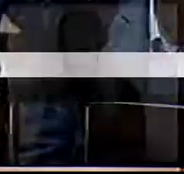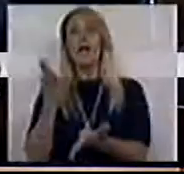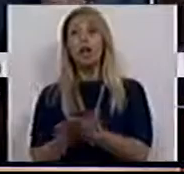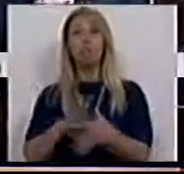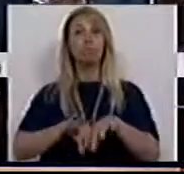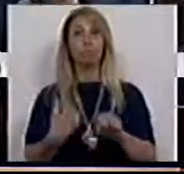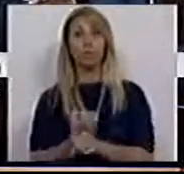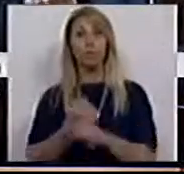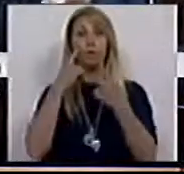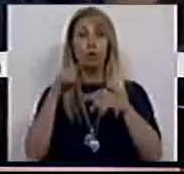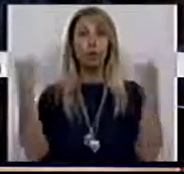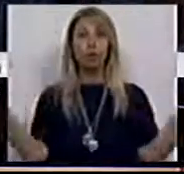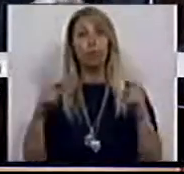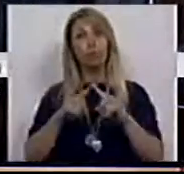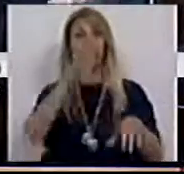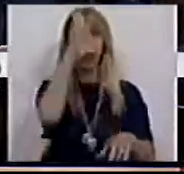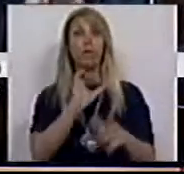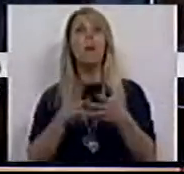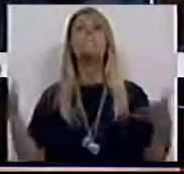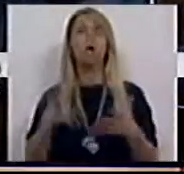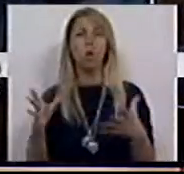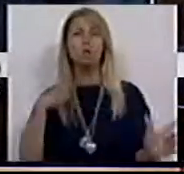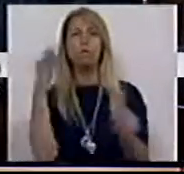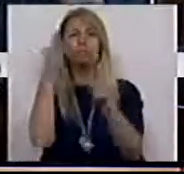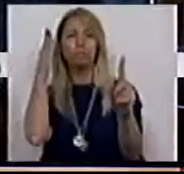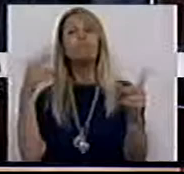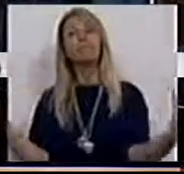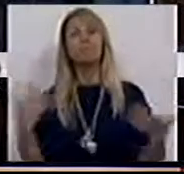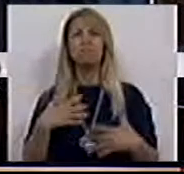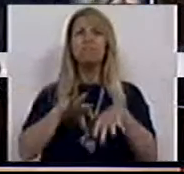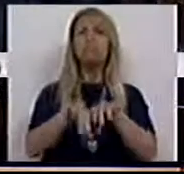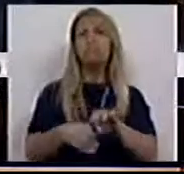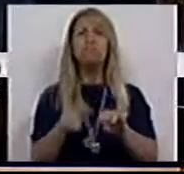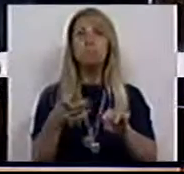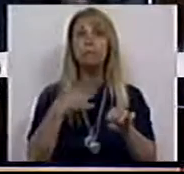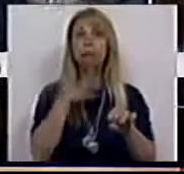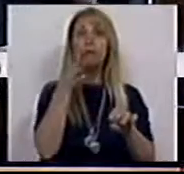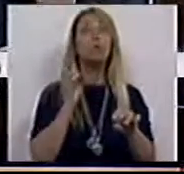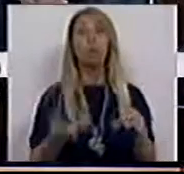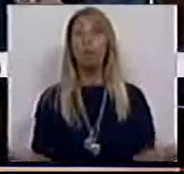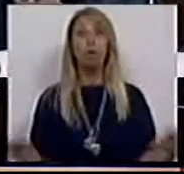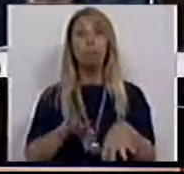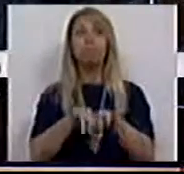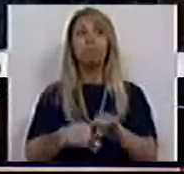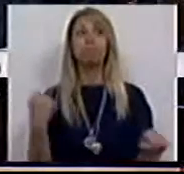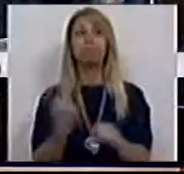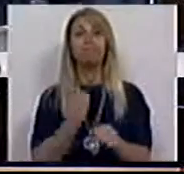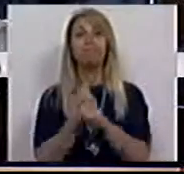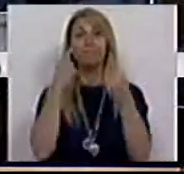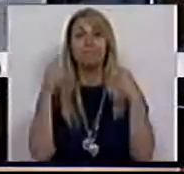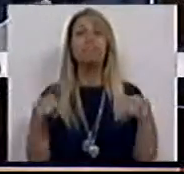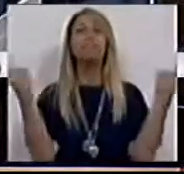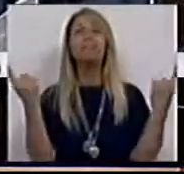também estão apostados. E degradação como? O que é que significa a degradação? A degradação dos serviços públicos.